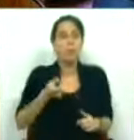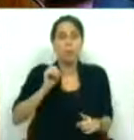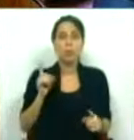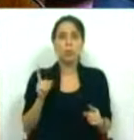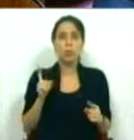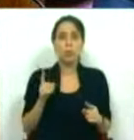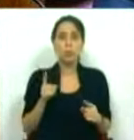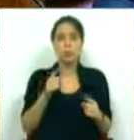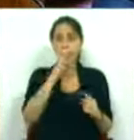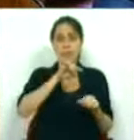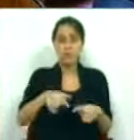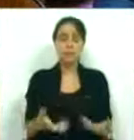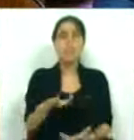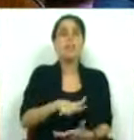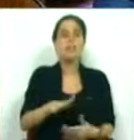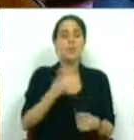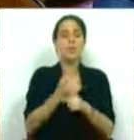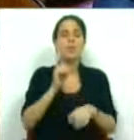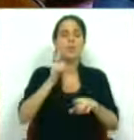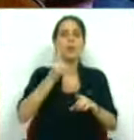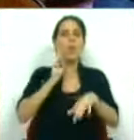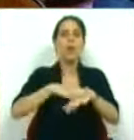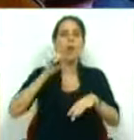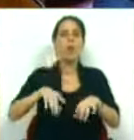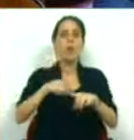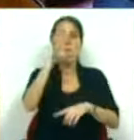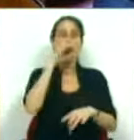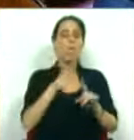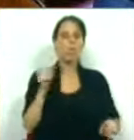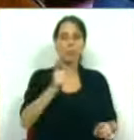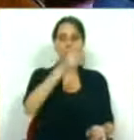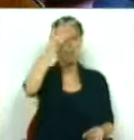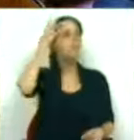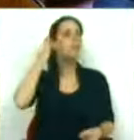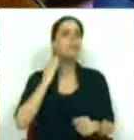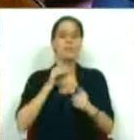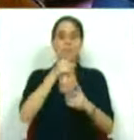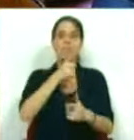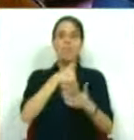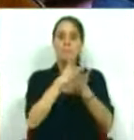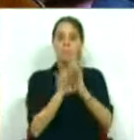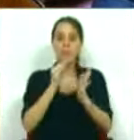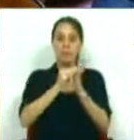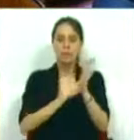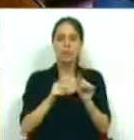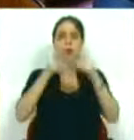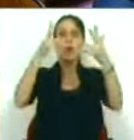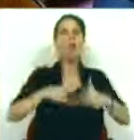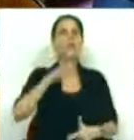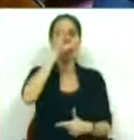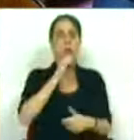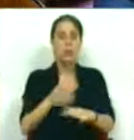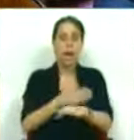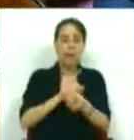foi por culpa deste Governo, nem das medidas inscritas neste Orçamento de Estado,